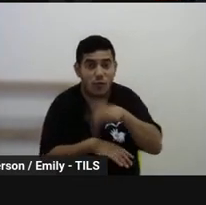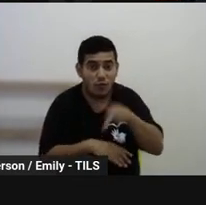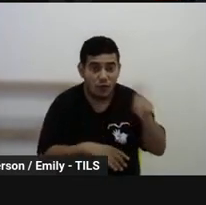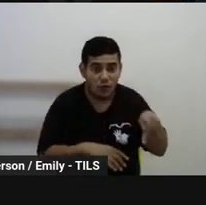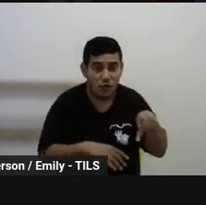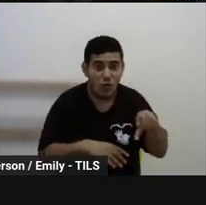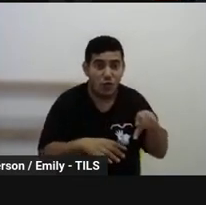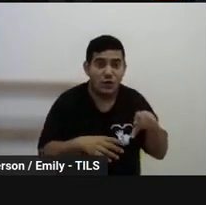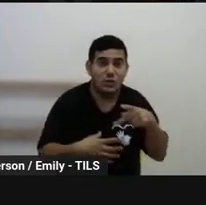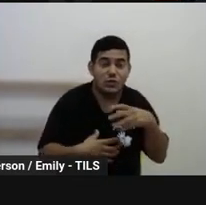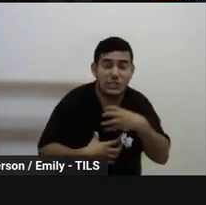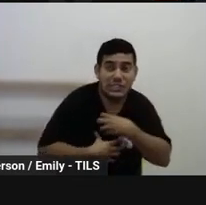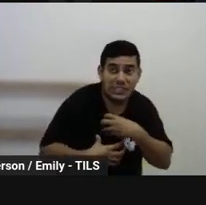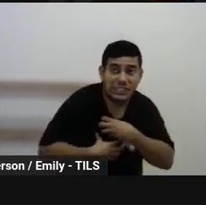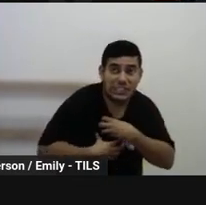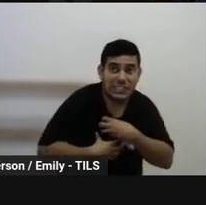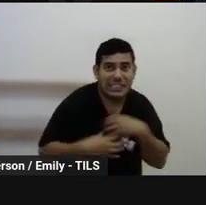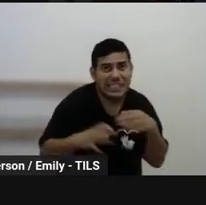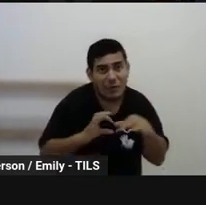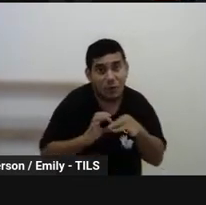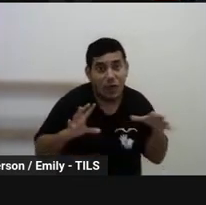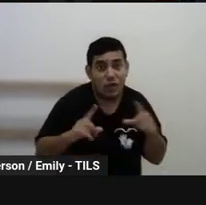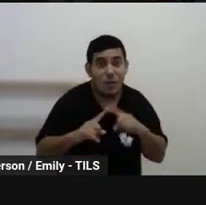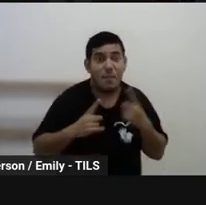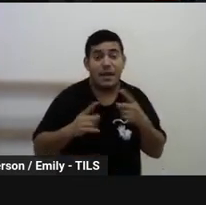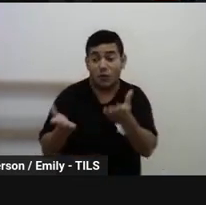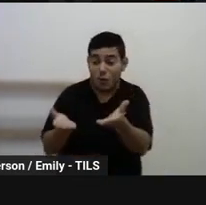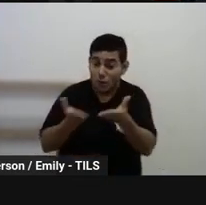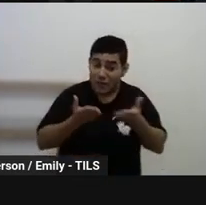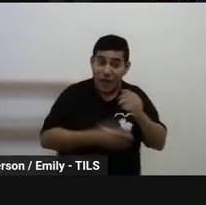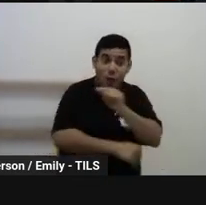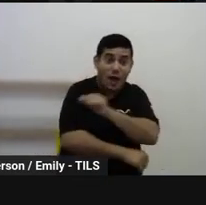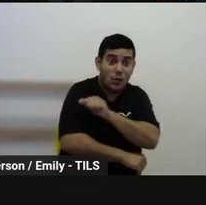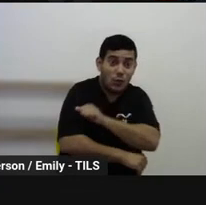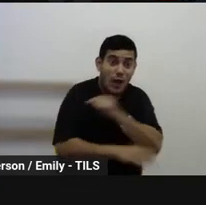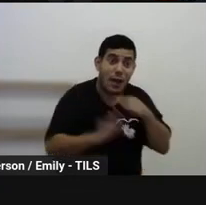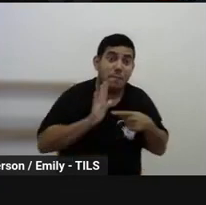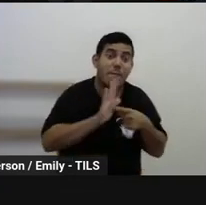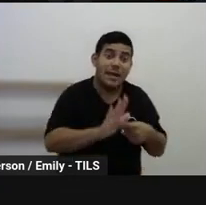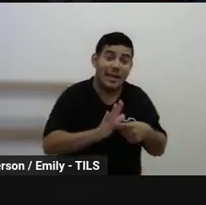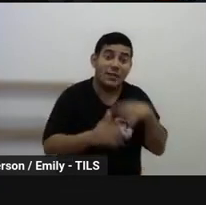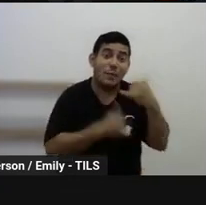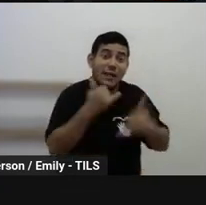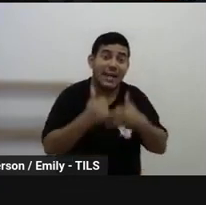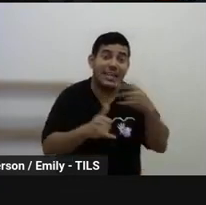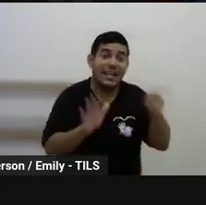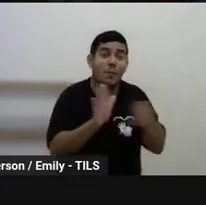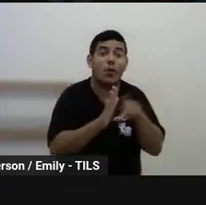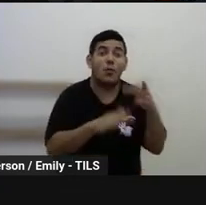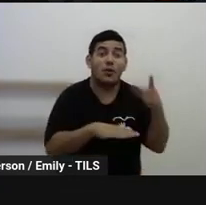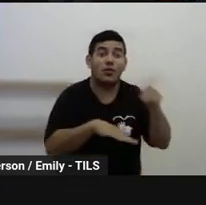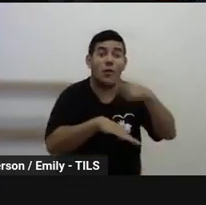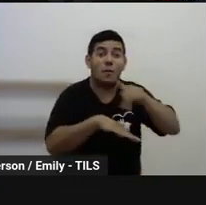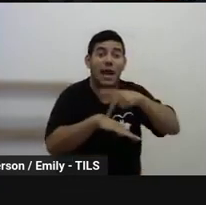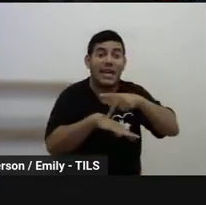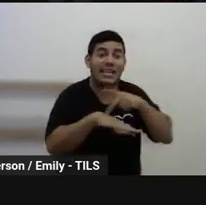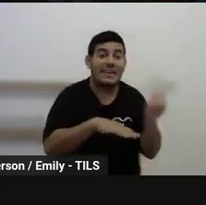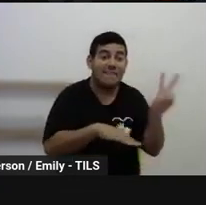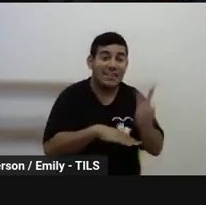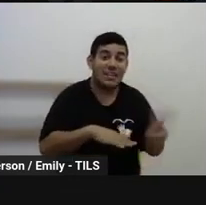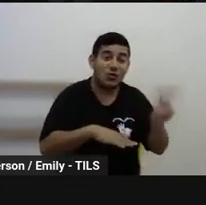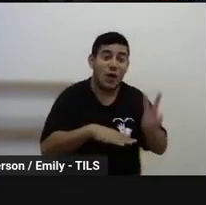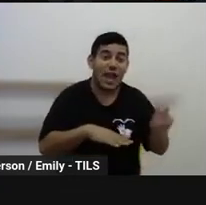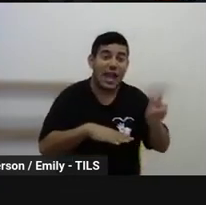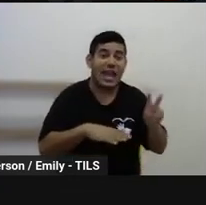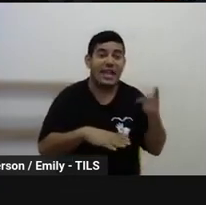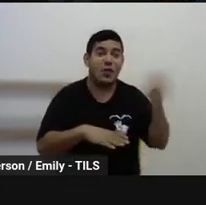vontade convidar esse estudante para apresentar uma brincadeira para a gente, né? Apresentar uma brincadeira para os colegas, fazer